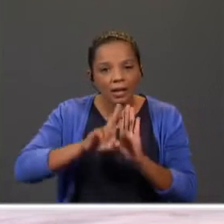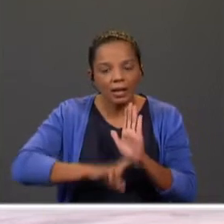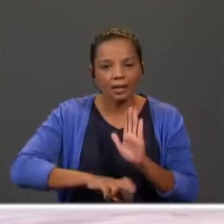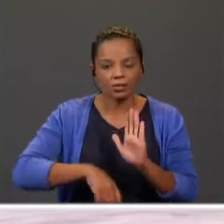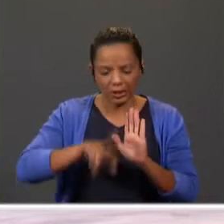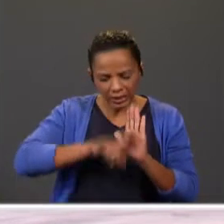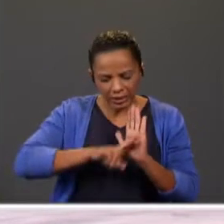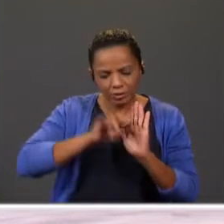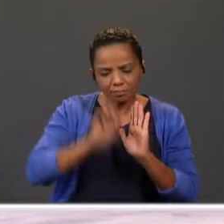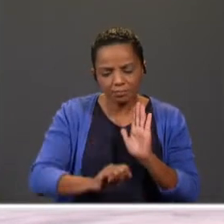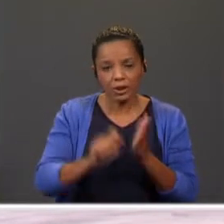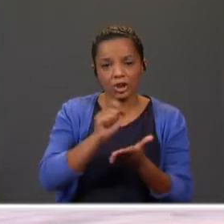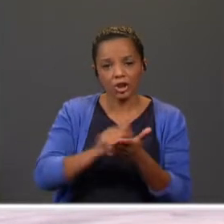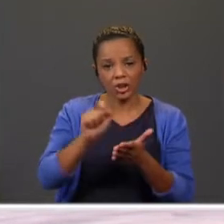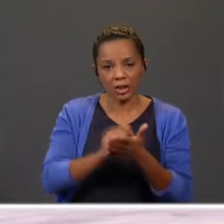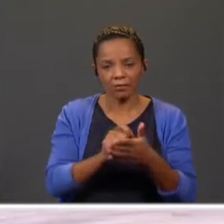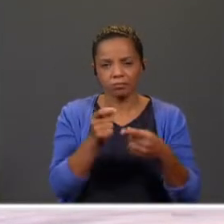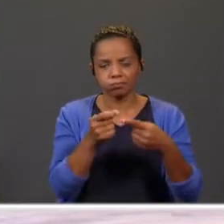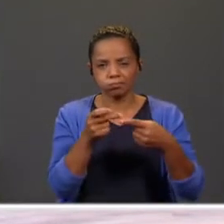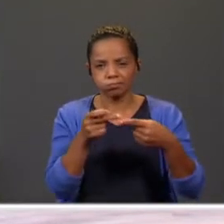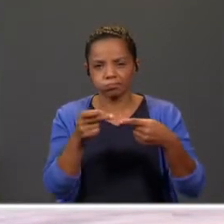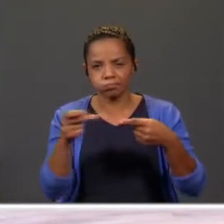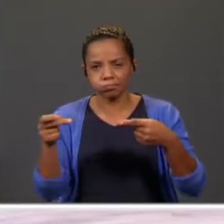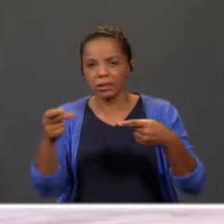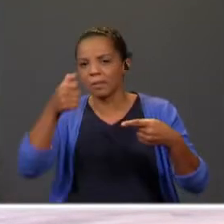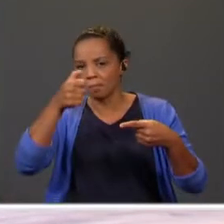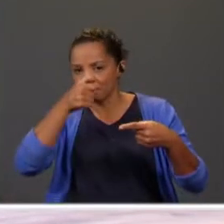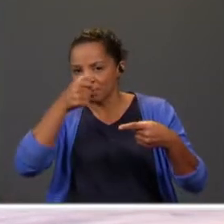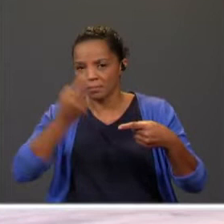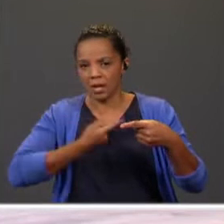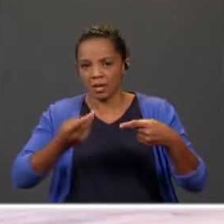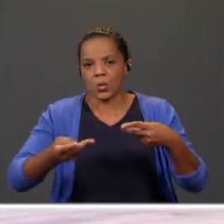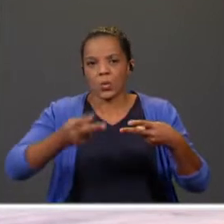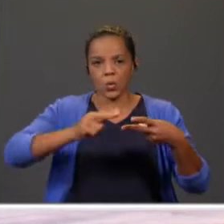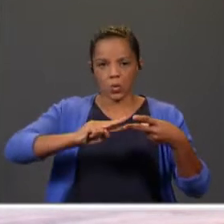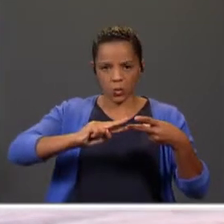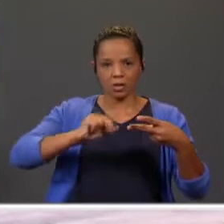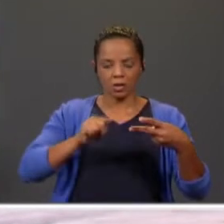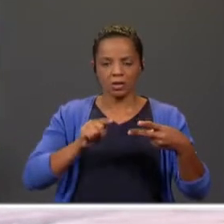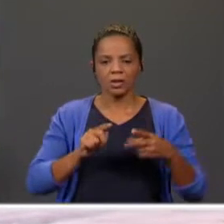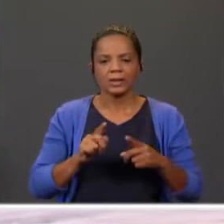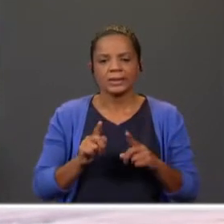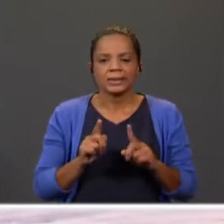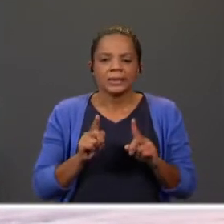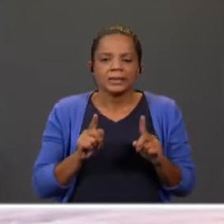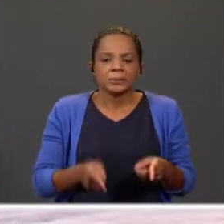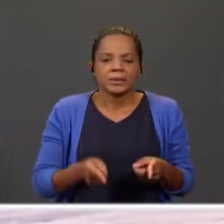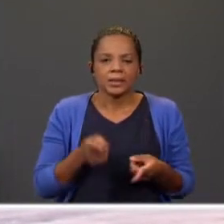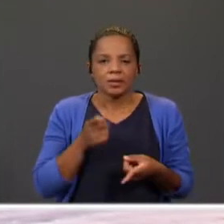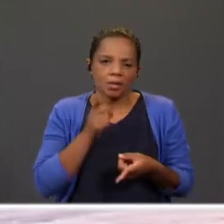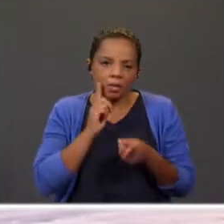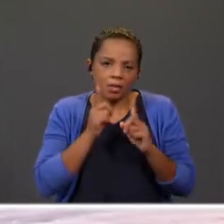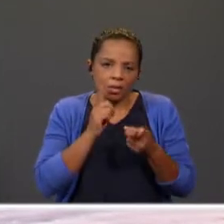as nossas regras de translineação. Vamos começar com uma pequenina animação